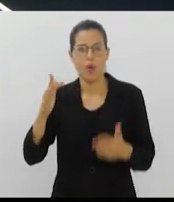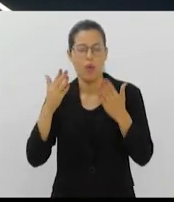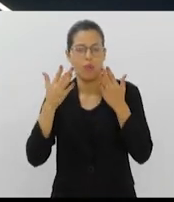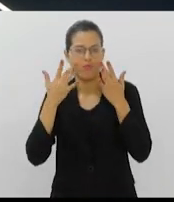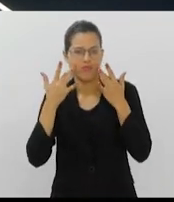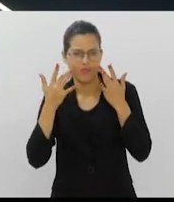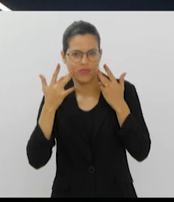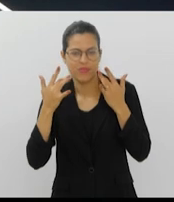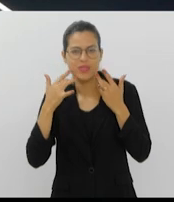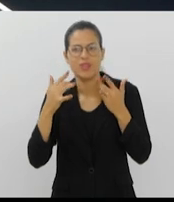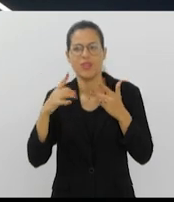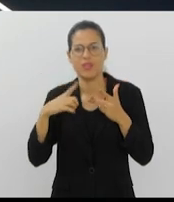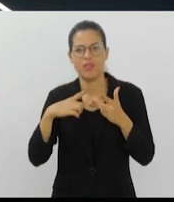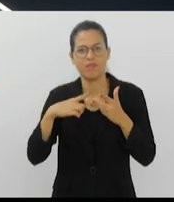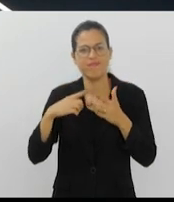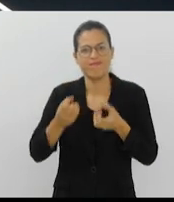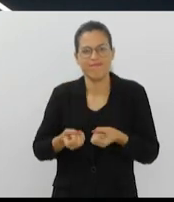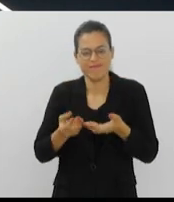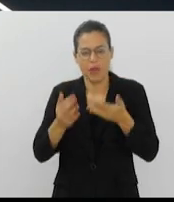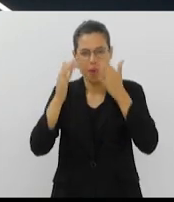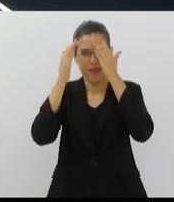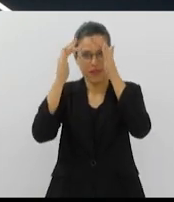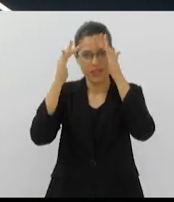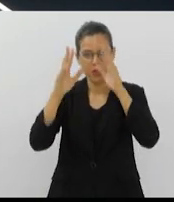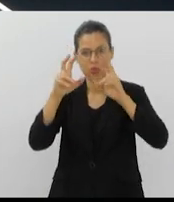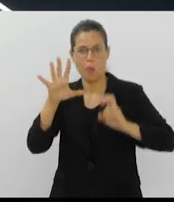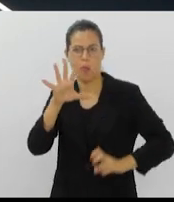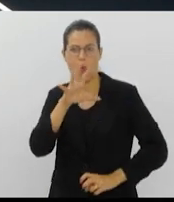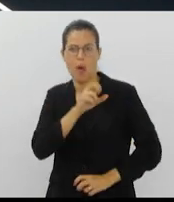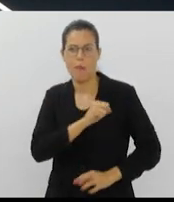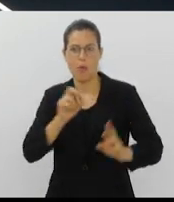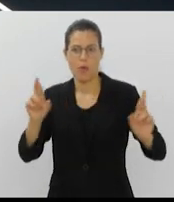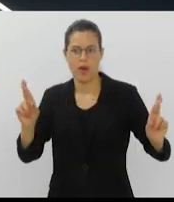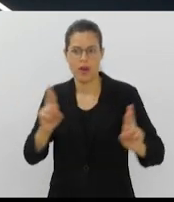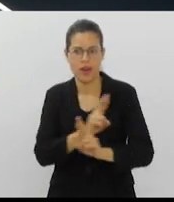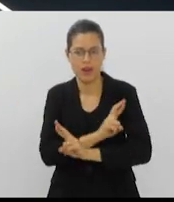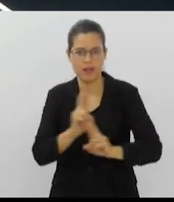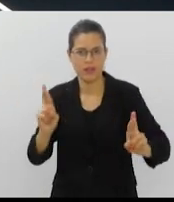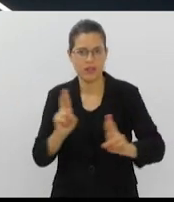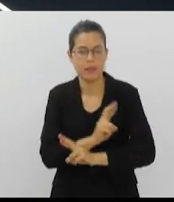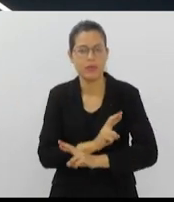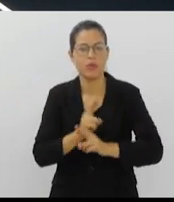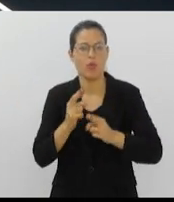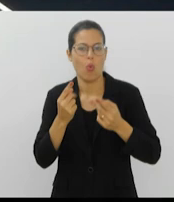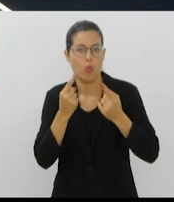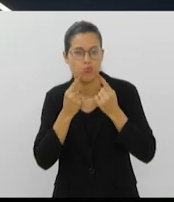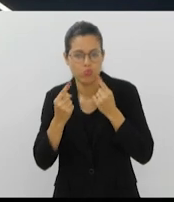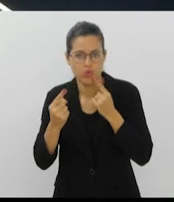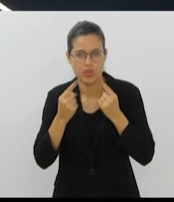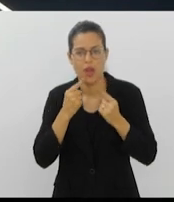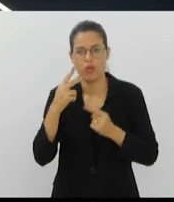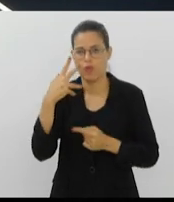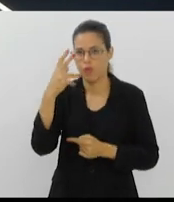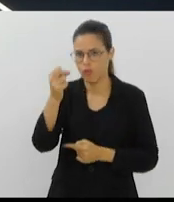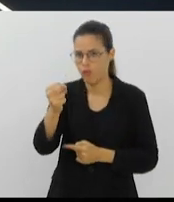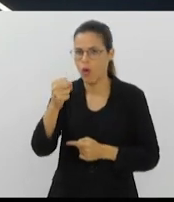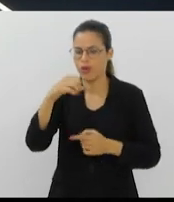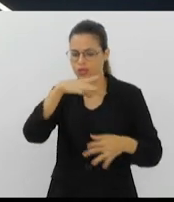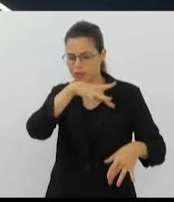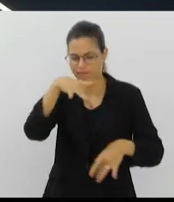oferece uma profunda reflexão sobre o amor e os relacionamentos com diálogos intensos e performances marcantes.